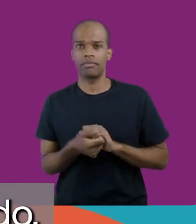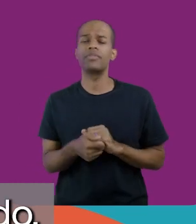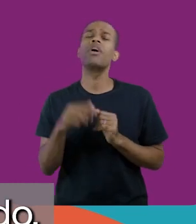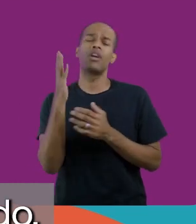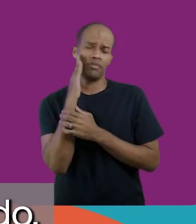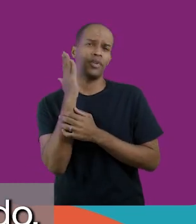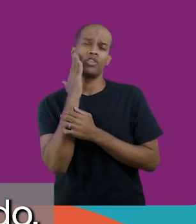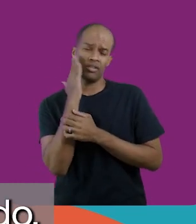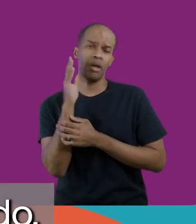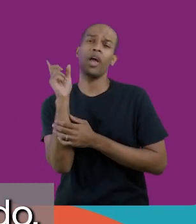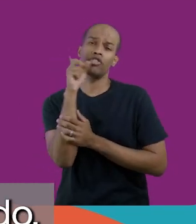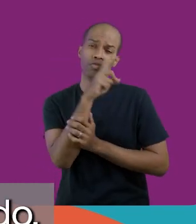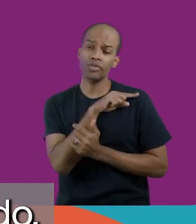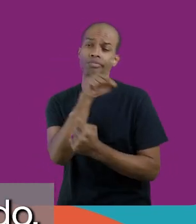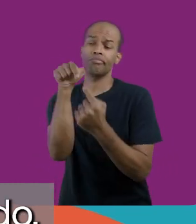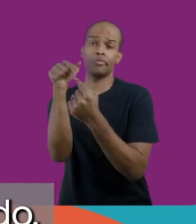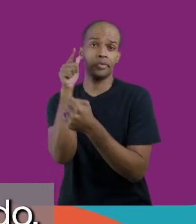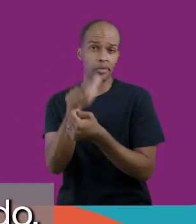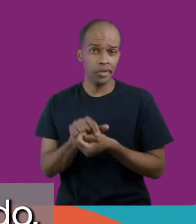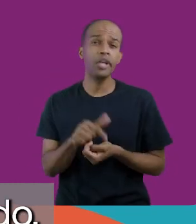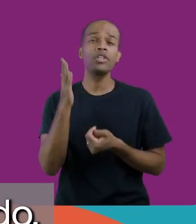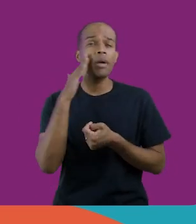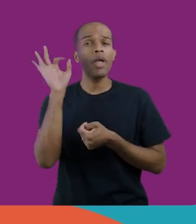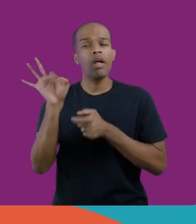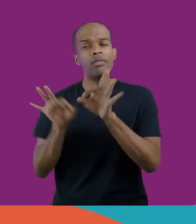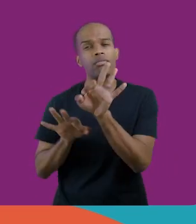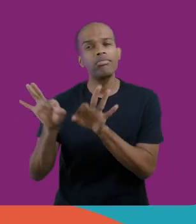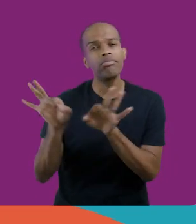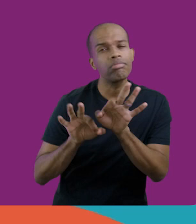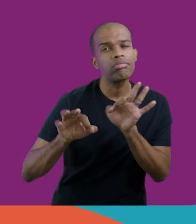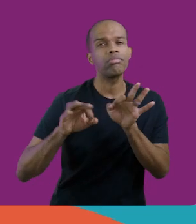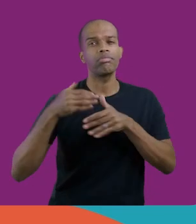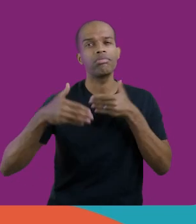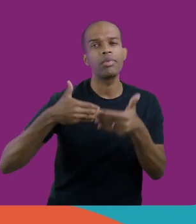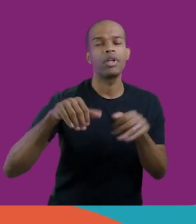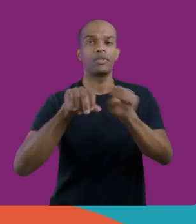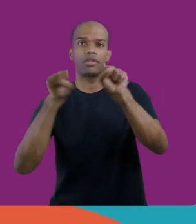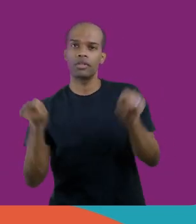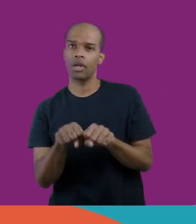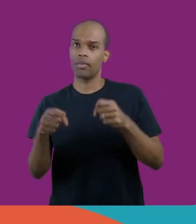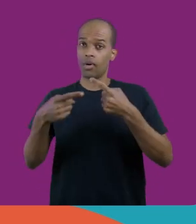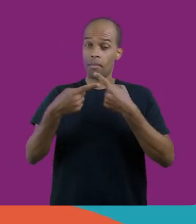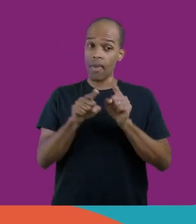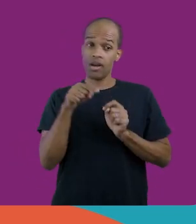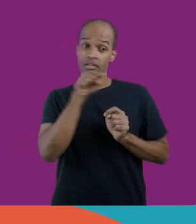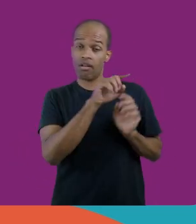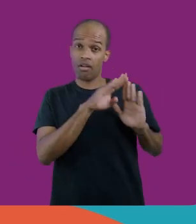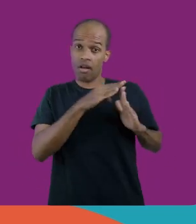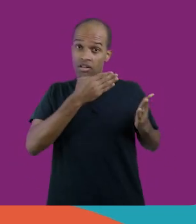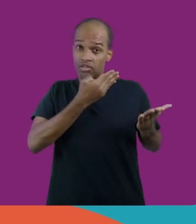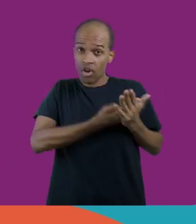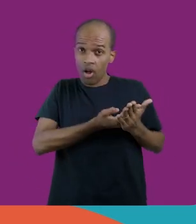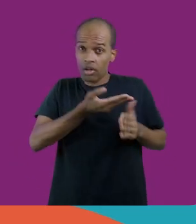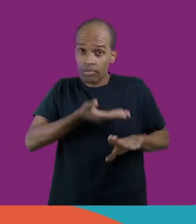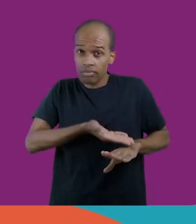competência. A gente sabe que isso é difícil de ser alcançado, que isso é um processo sistêmico, mas a escola de tempo